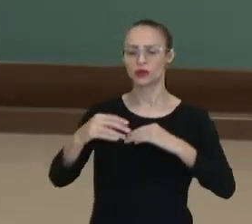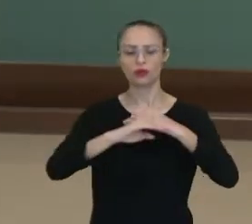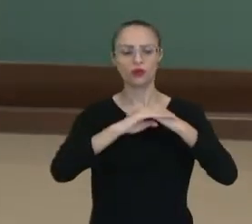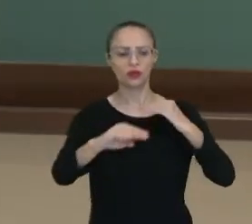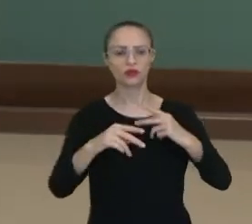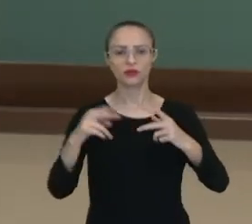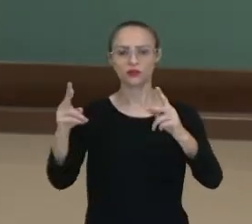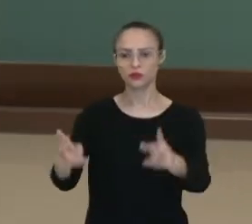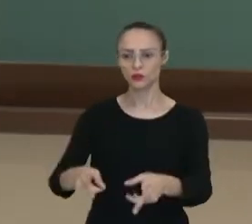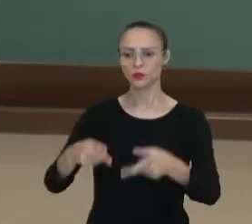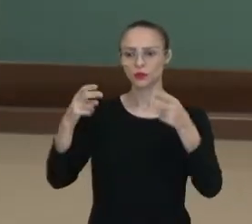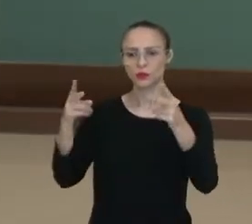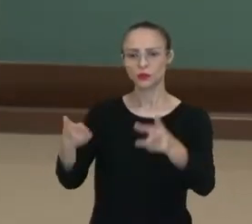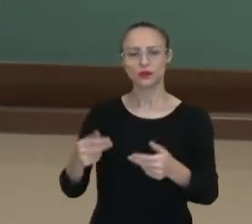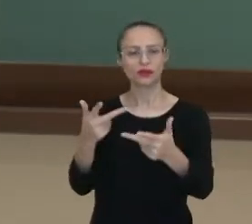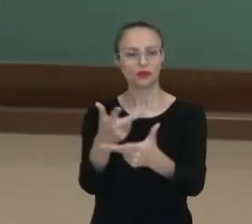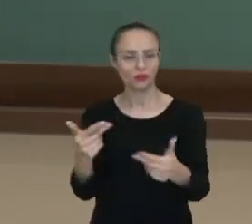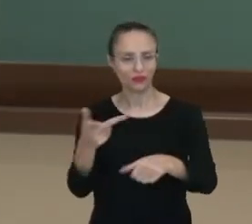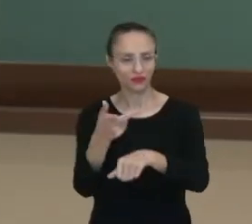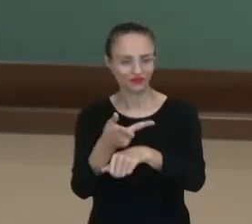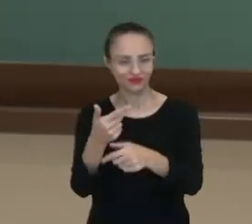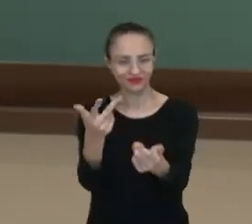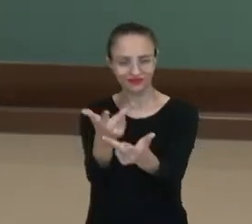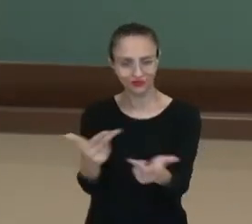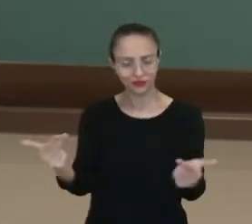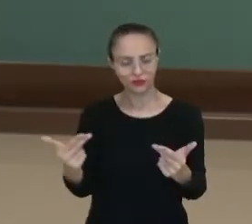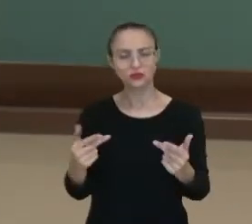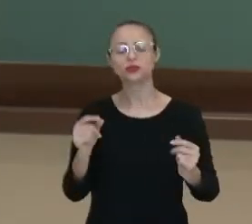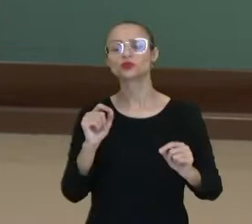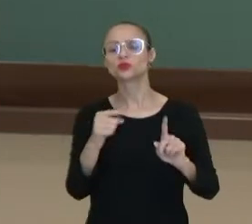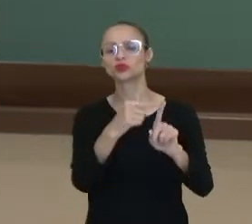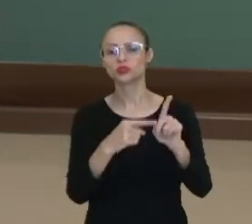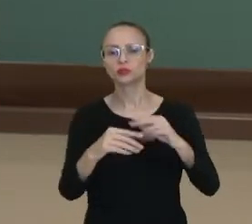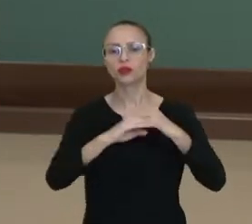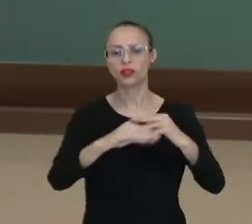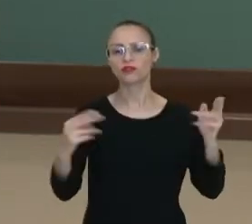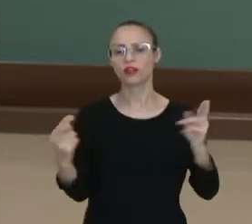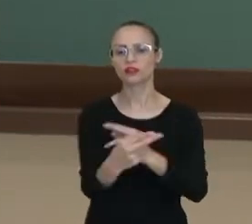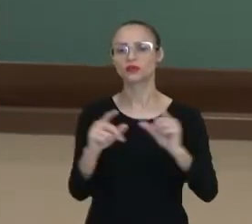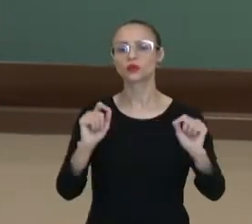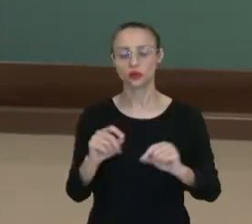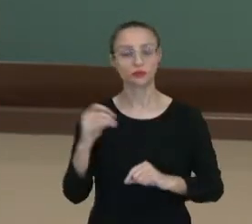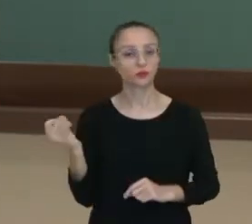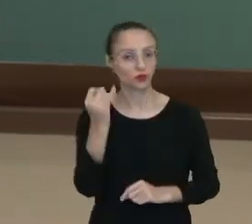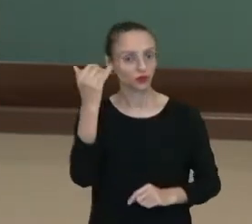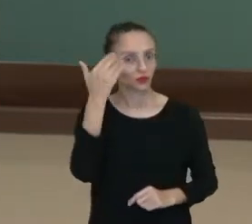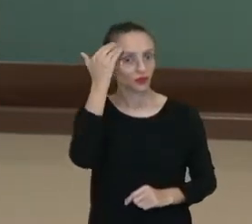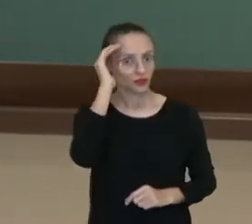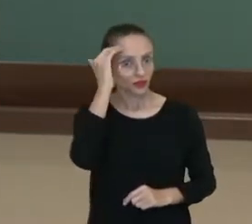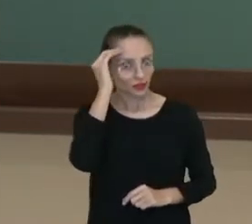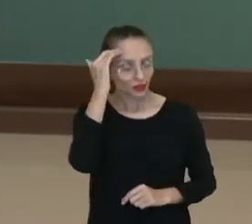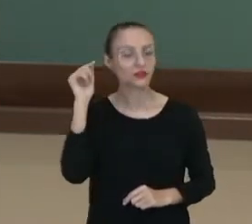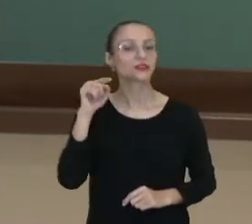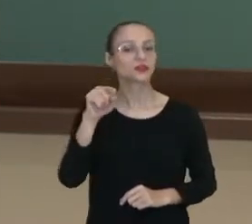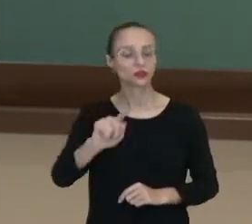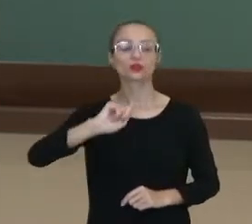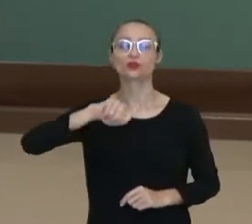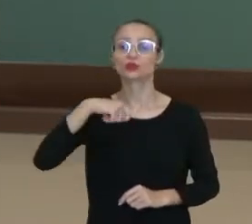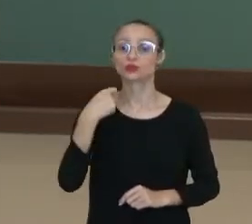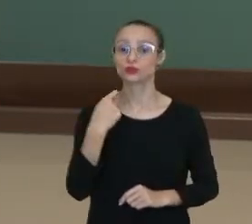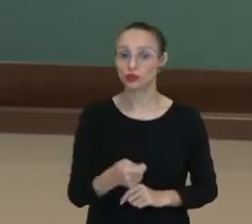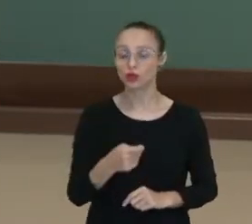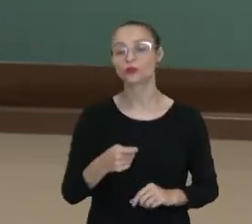retirada de recursos minerais com as formas de relevo? Importantíssimo entender isso em relação